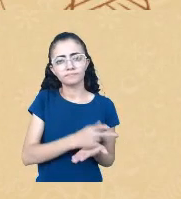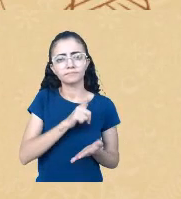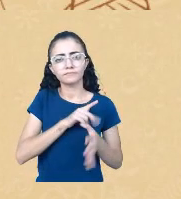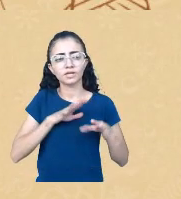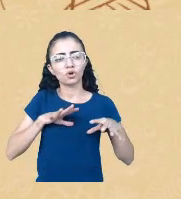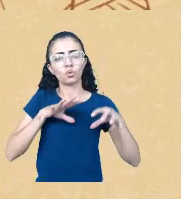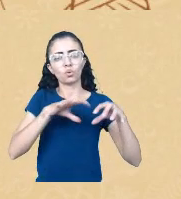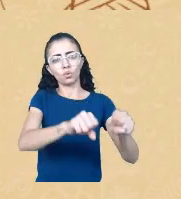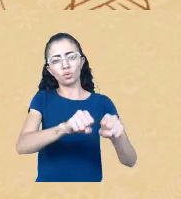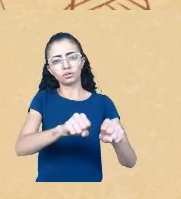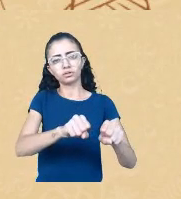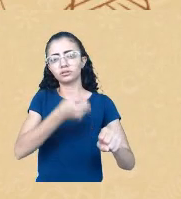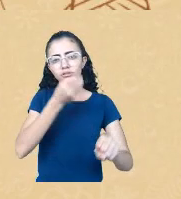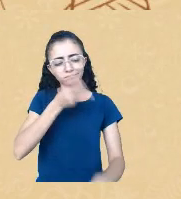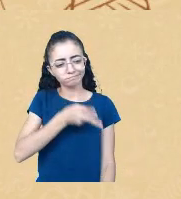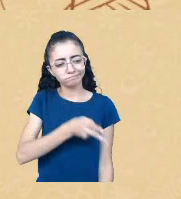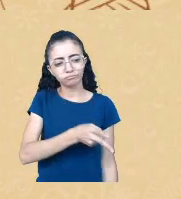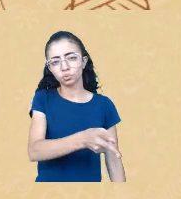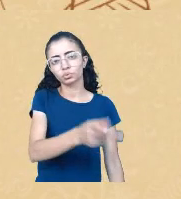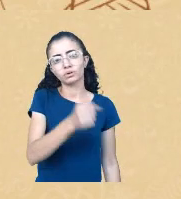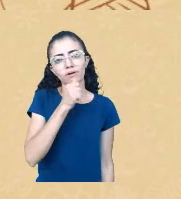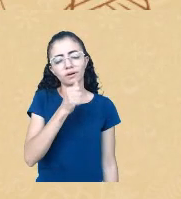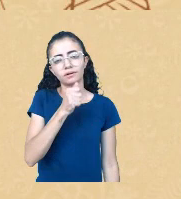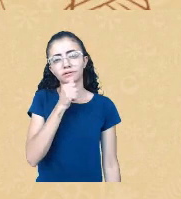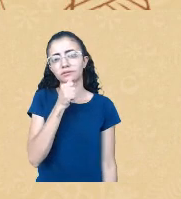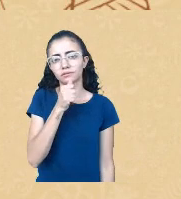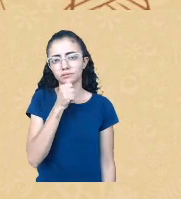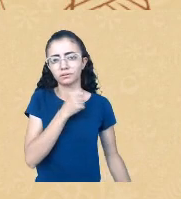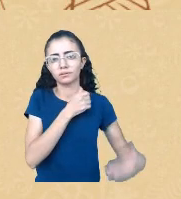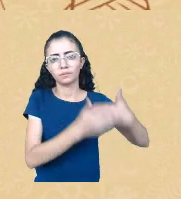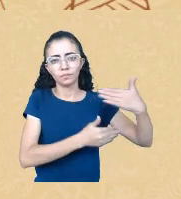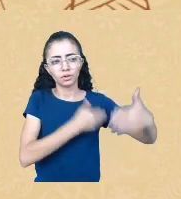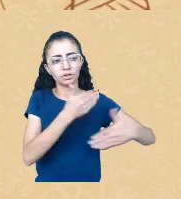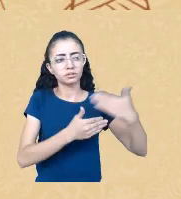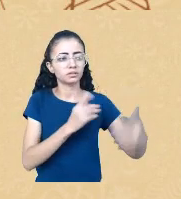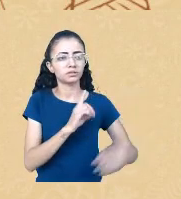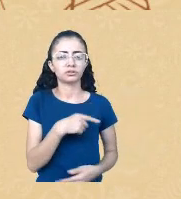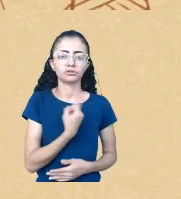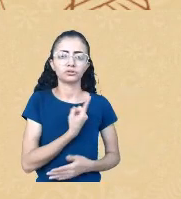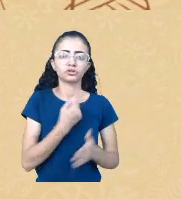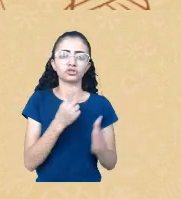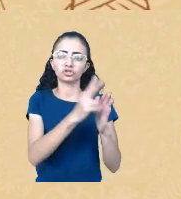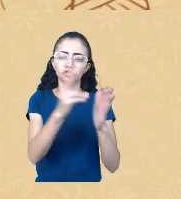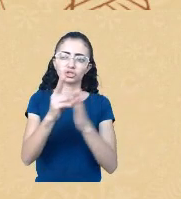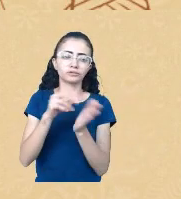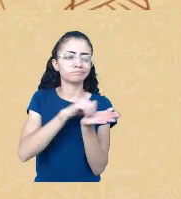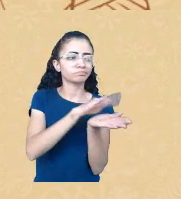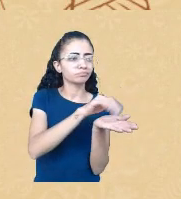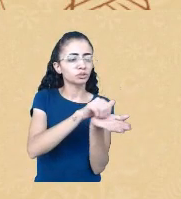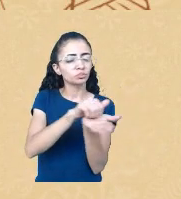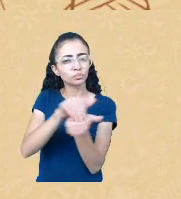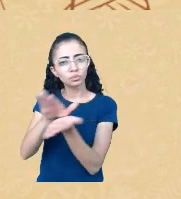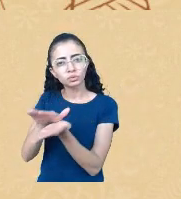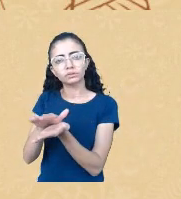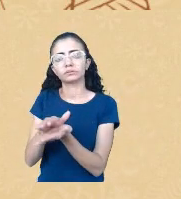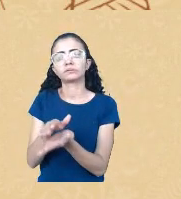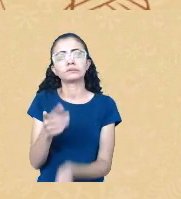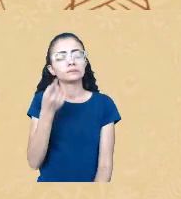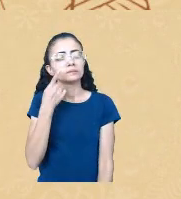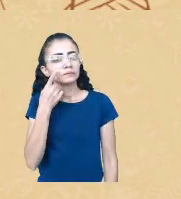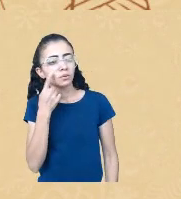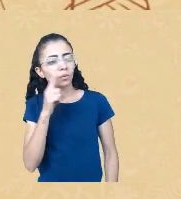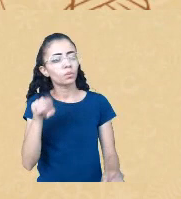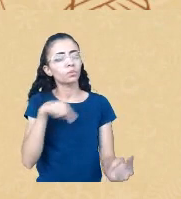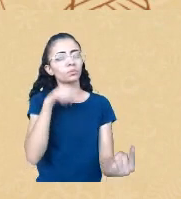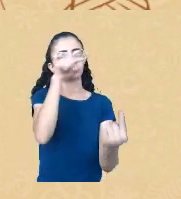ainda fazendo esse mesmo processo, né, de nos expulsar dos nossos territórios visando o lucro, né. E